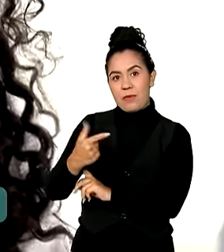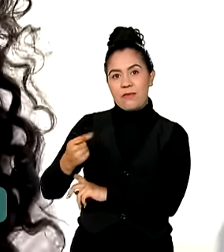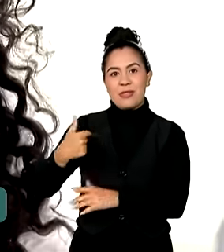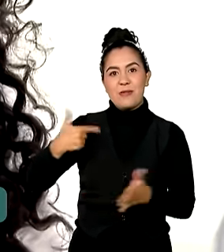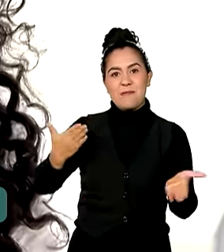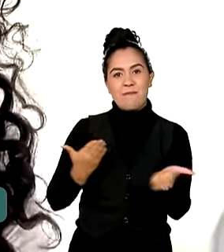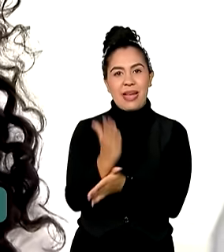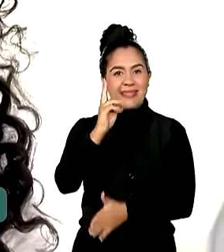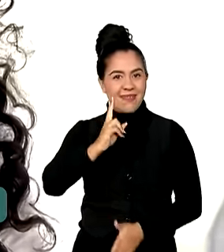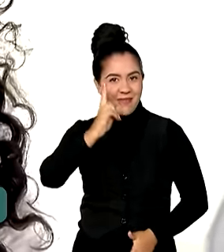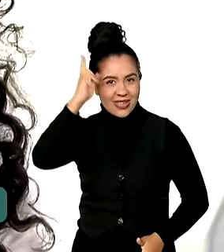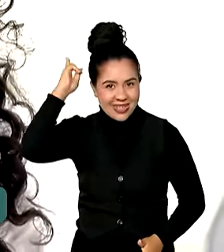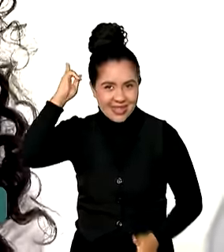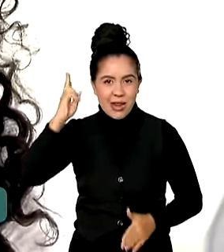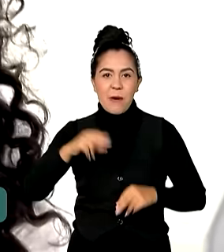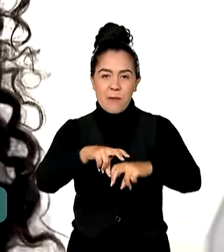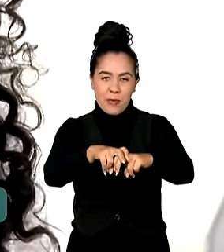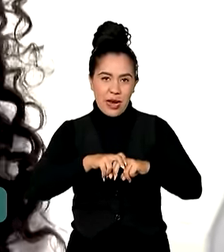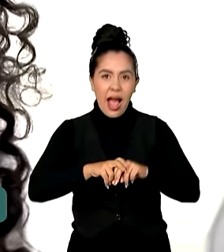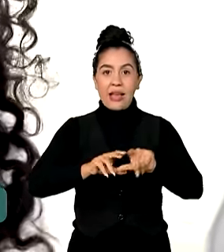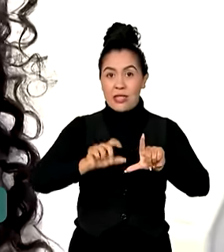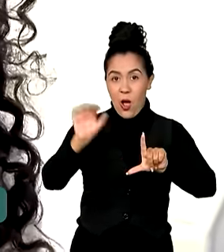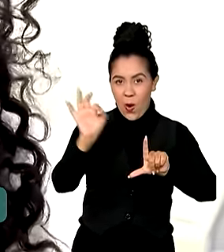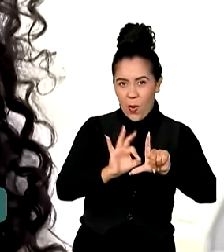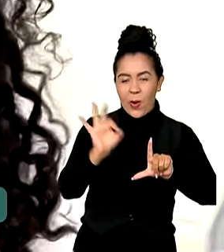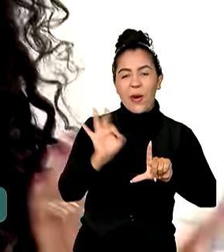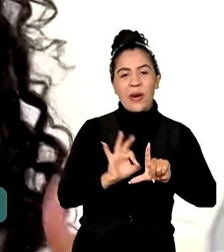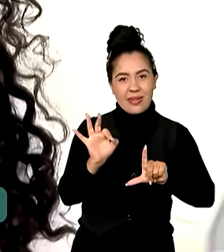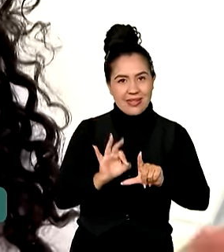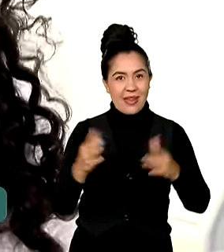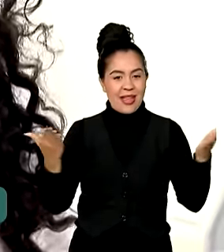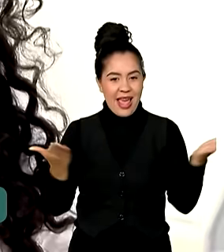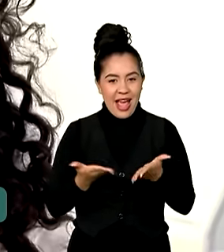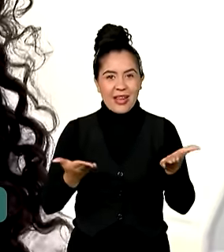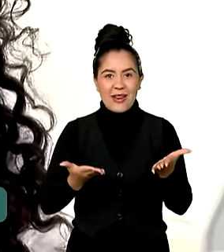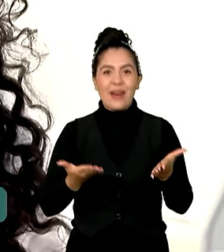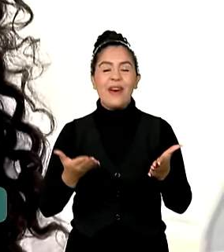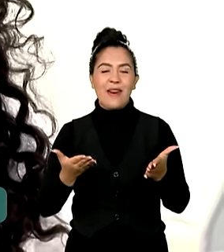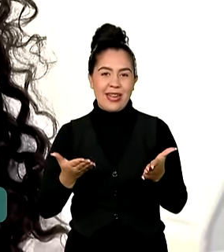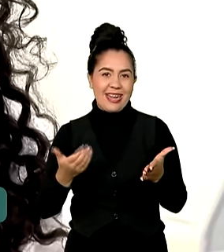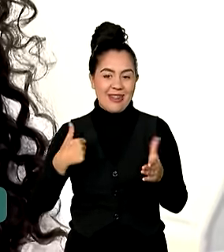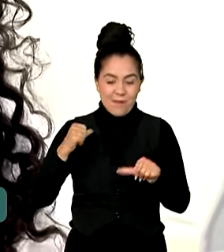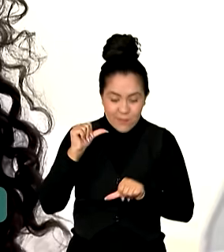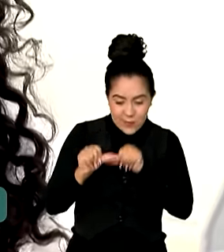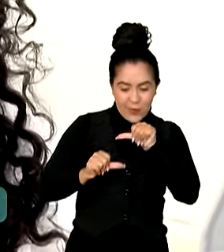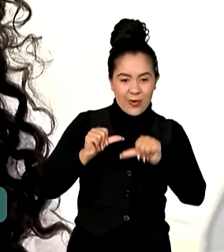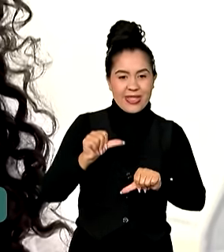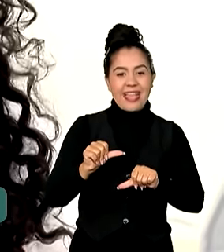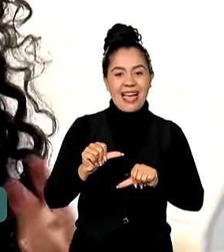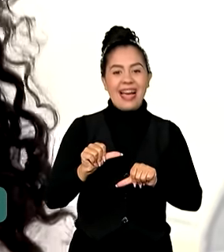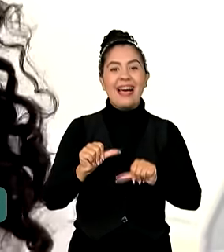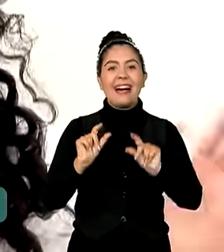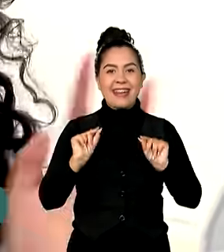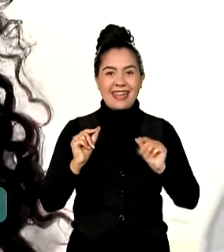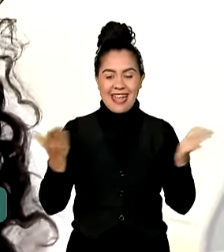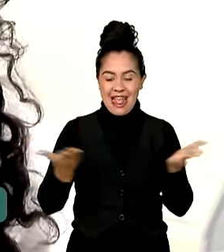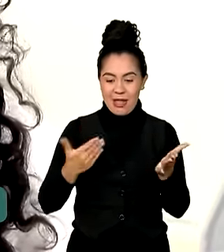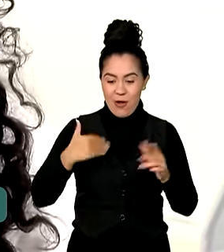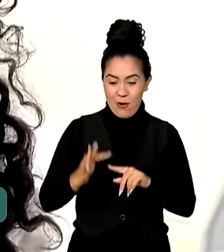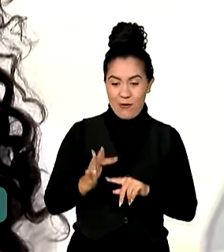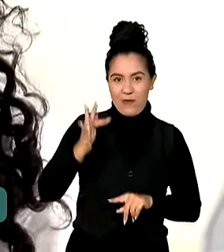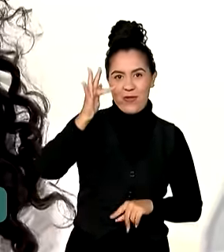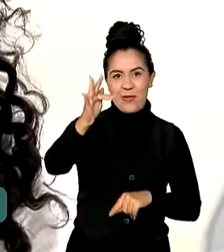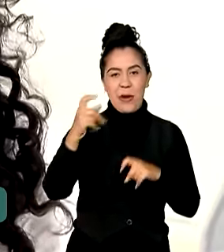vestibular por meio das cotas e vim mudar de lado um pouquinho. Vim para o lado como futura